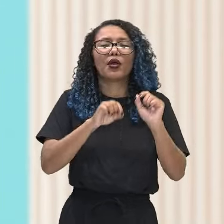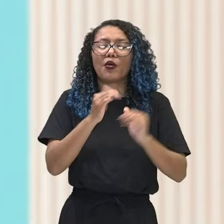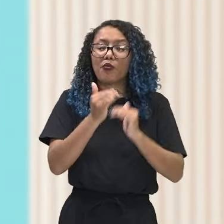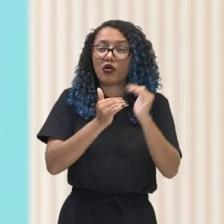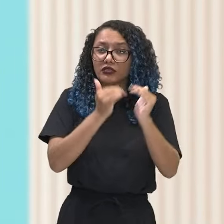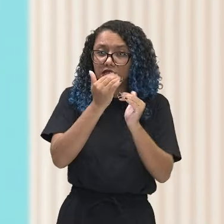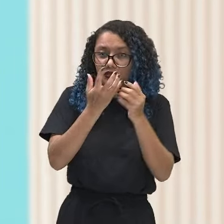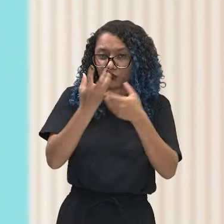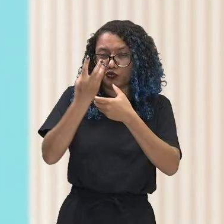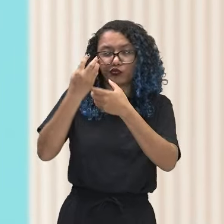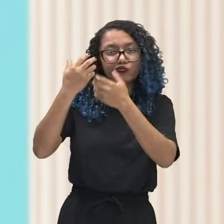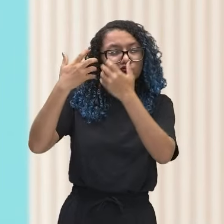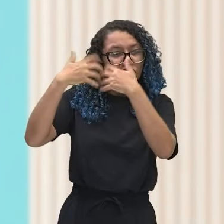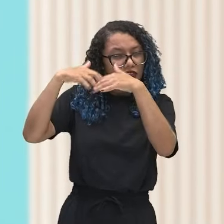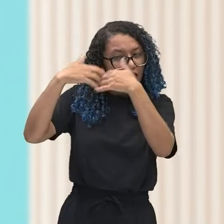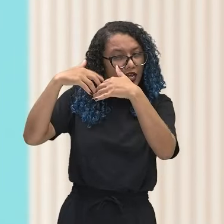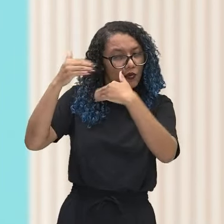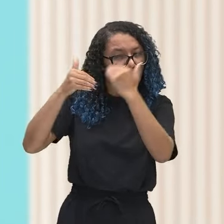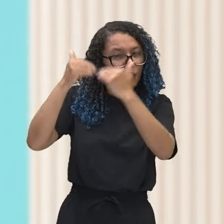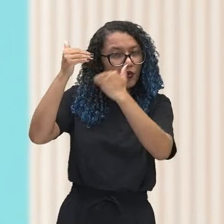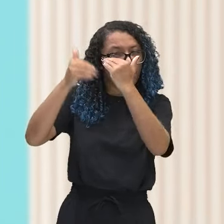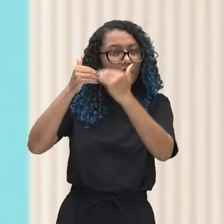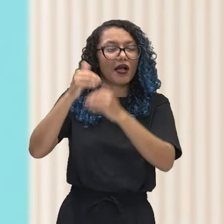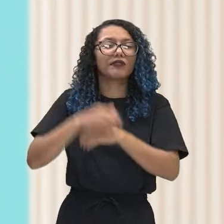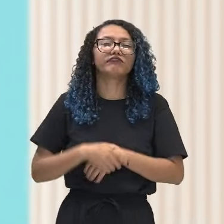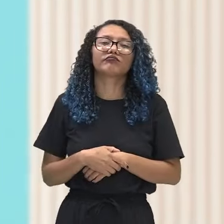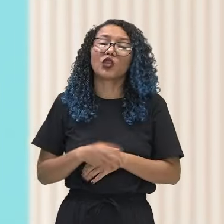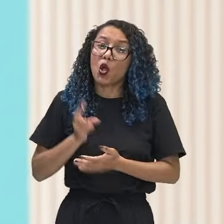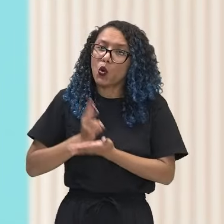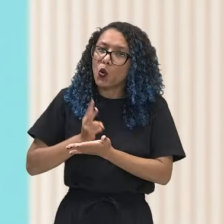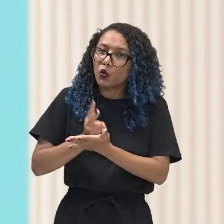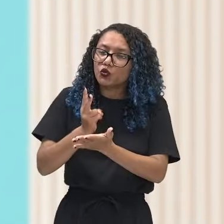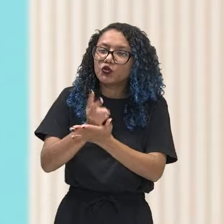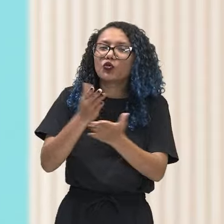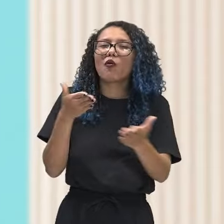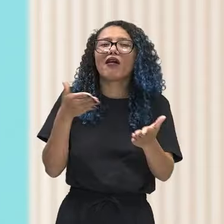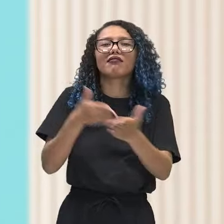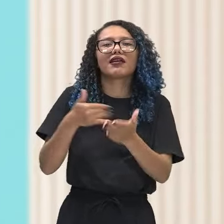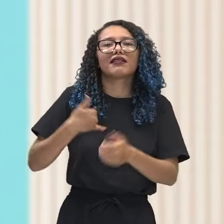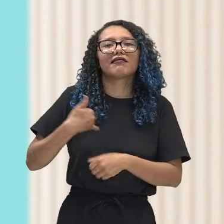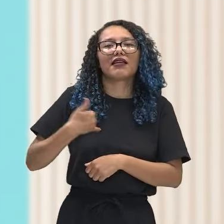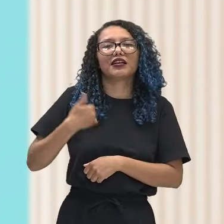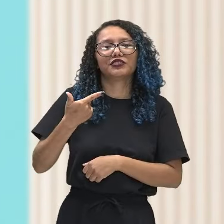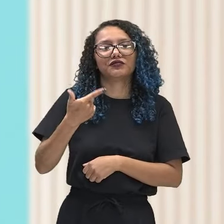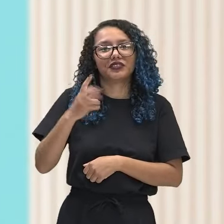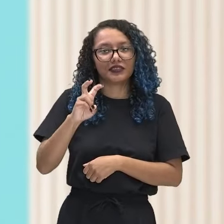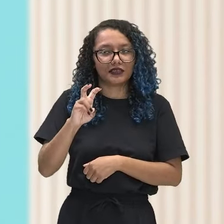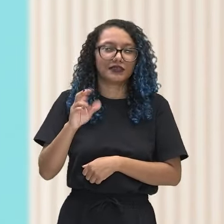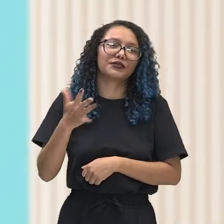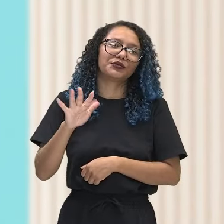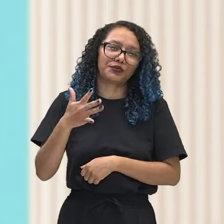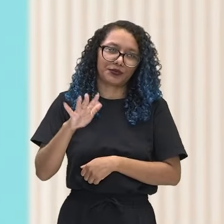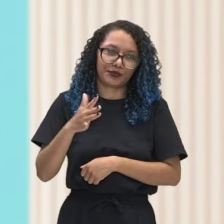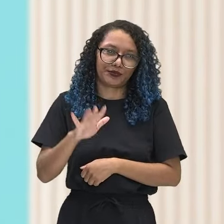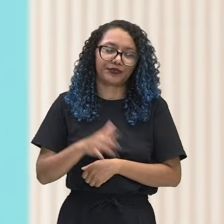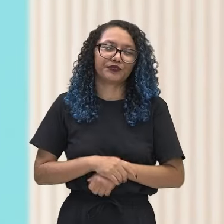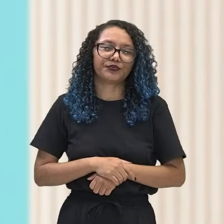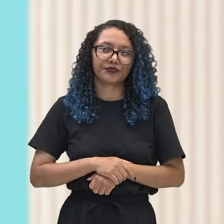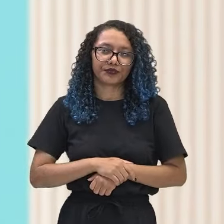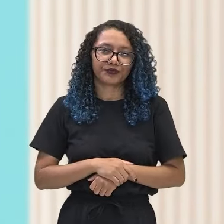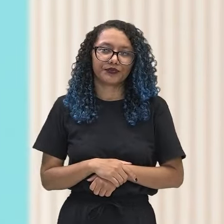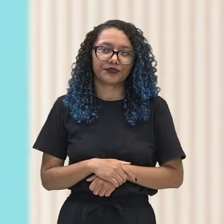humano vai até os 25 anos aproximadamente. Então, isso gera